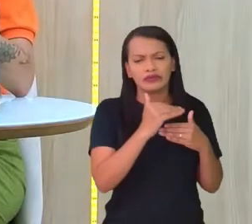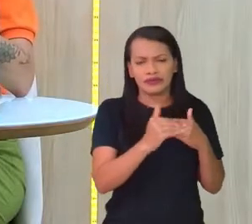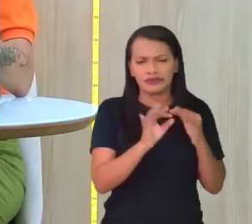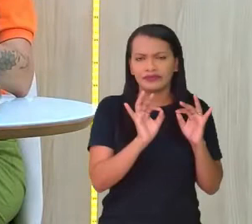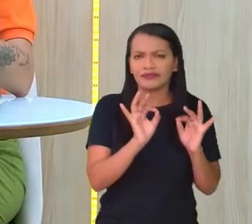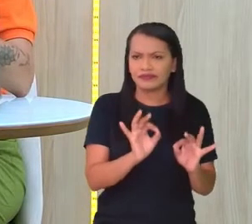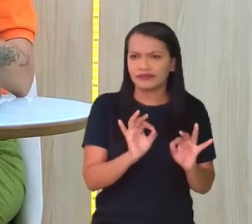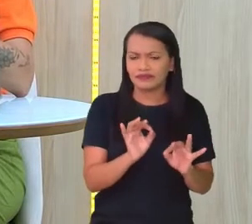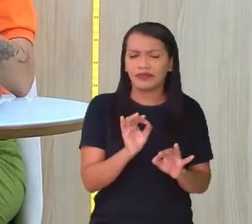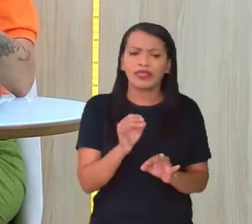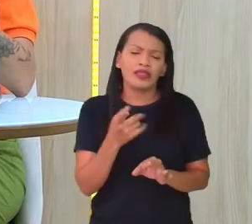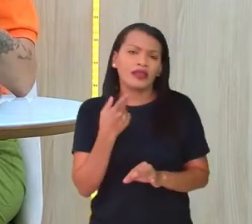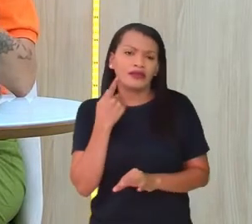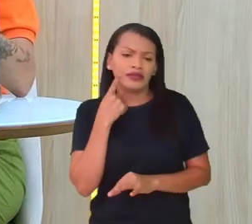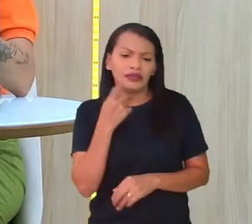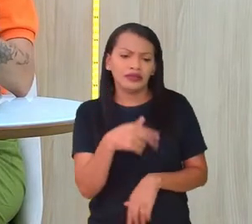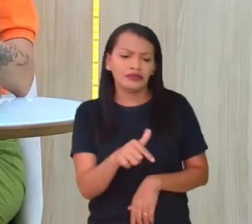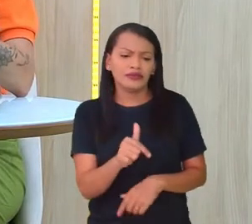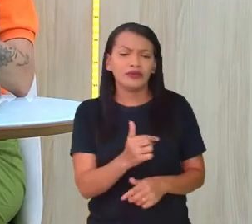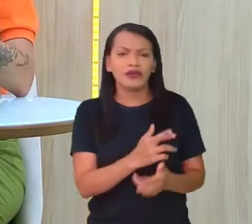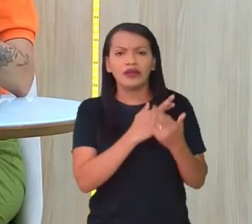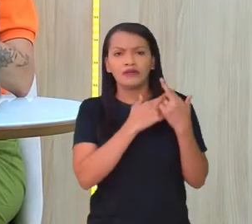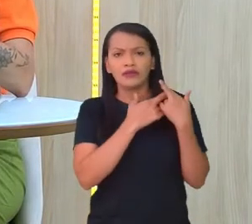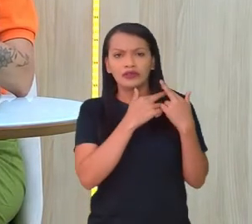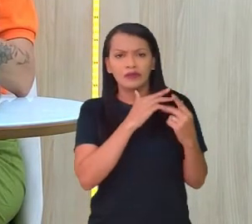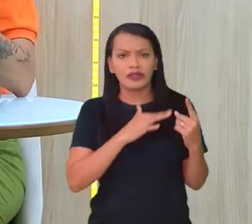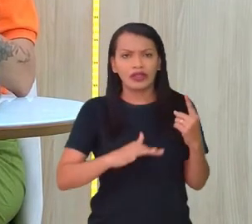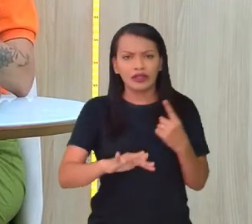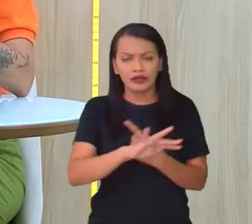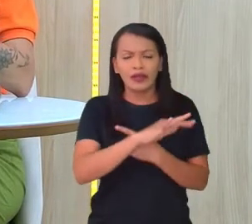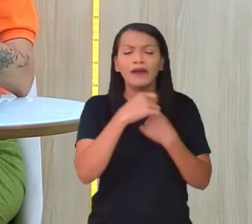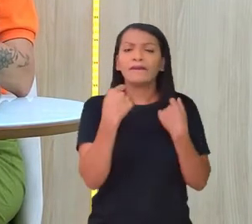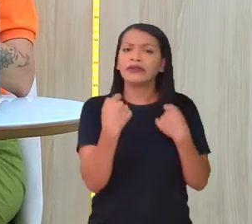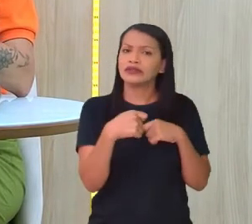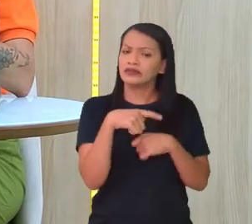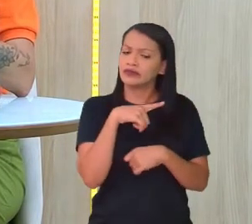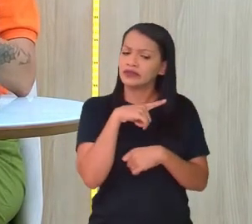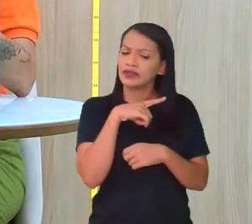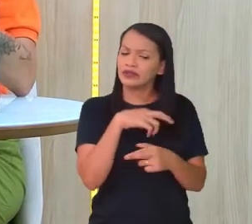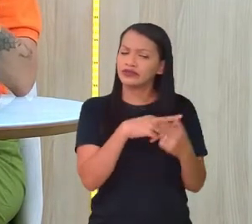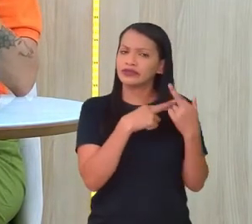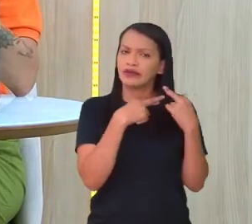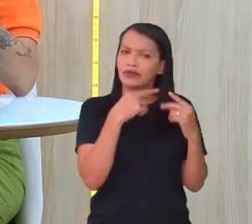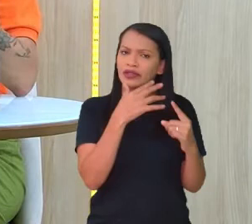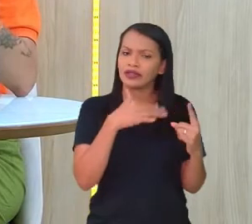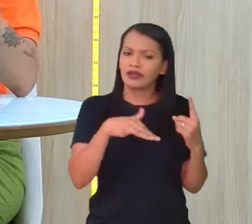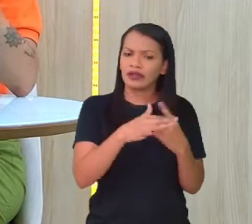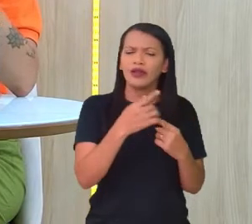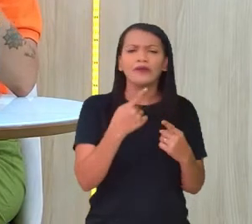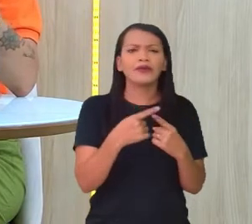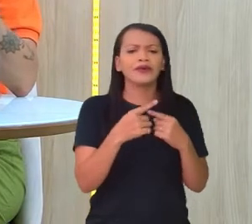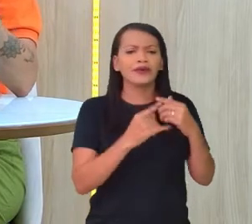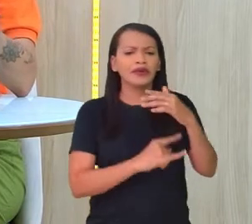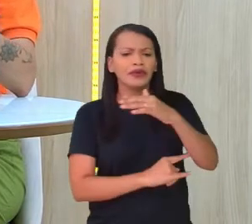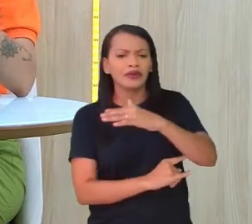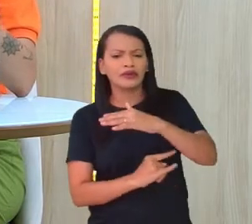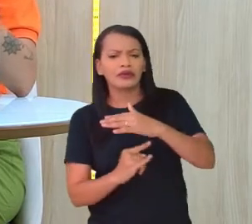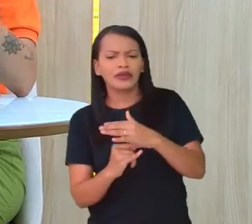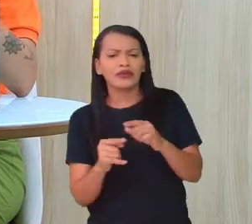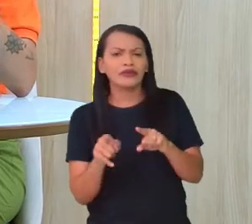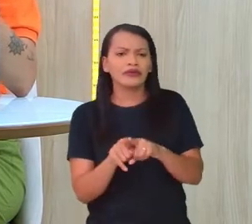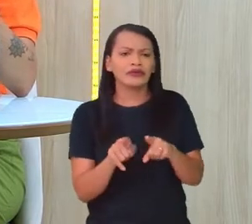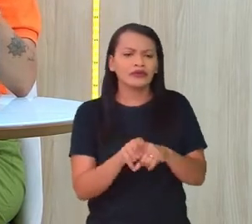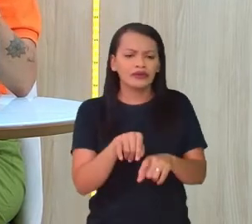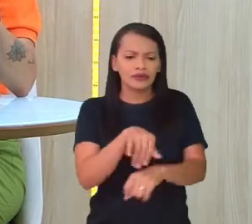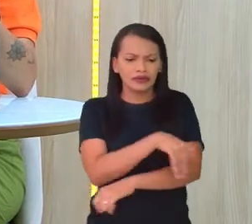desenfreado, sem a responsabilidade ambiental que precisamos ter, né, porque as pontes, as estradas,